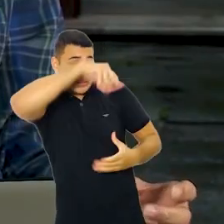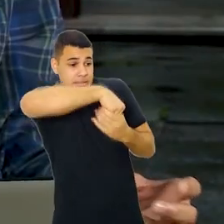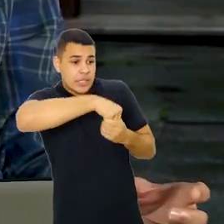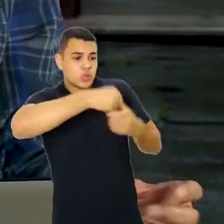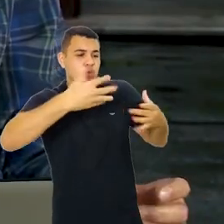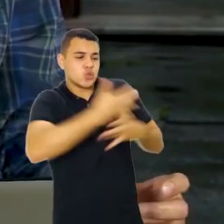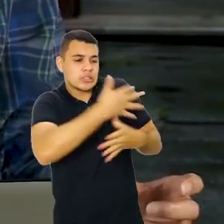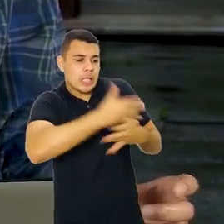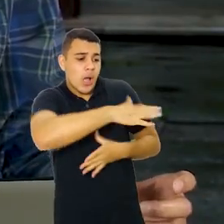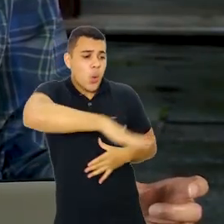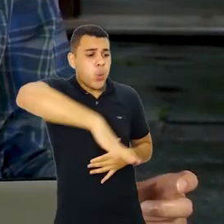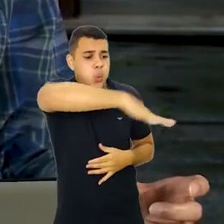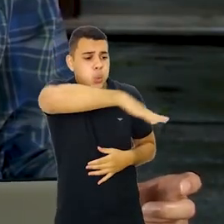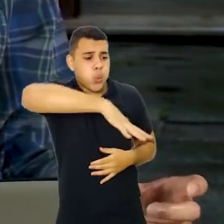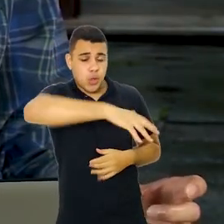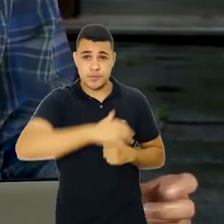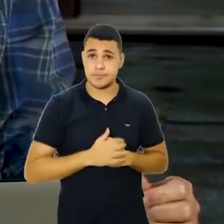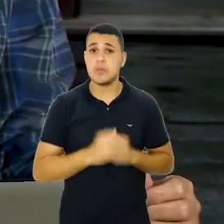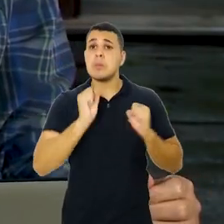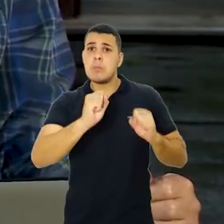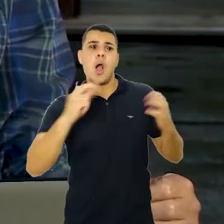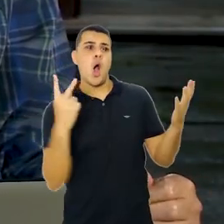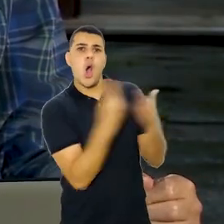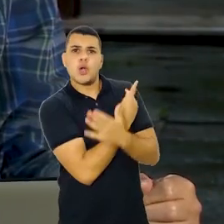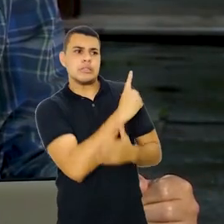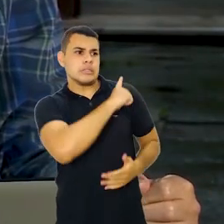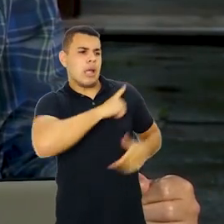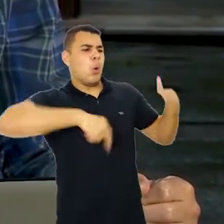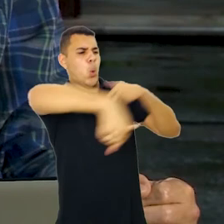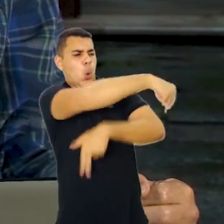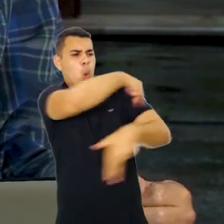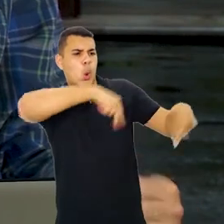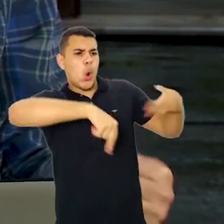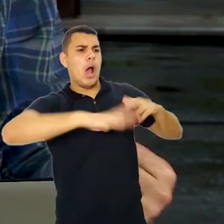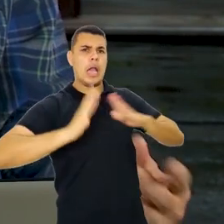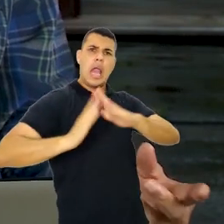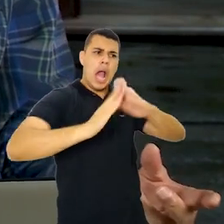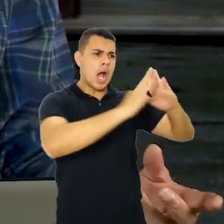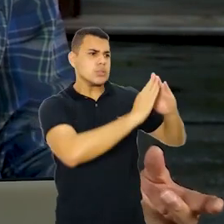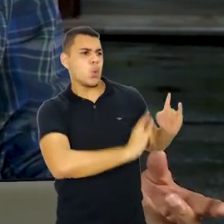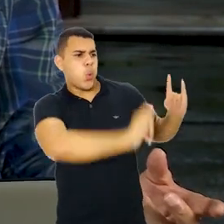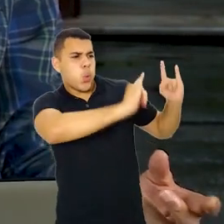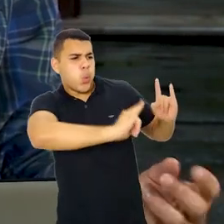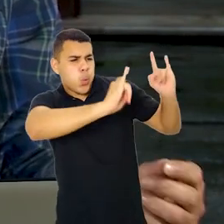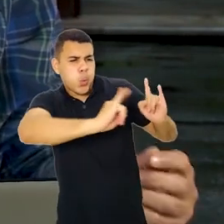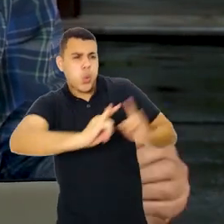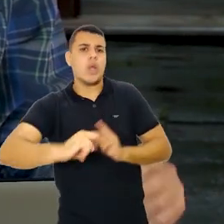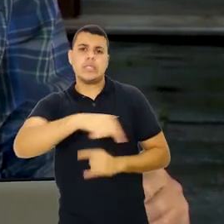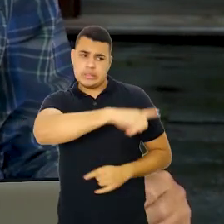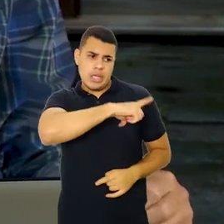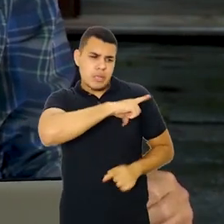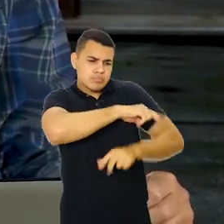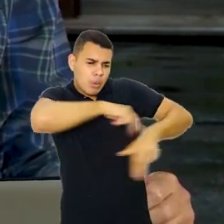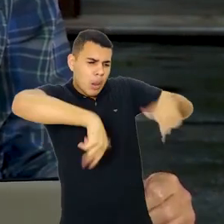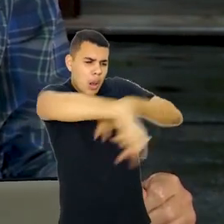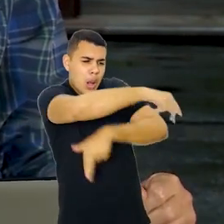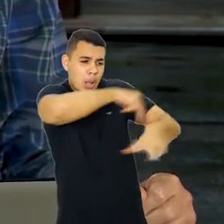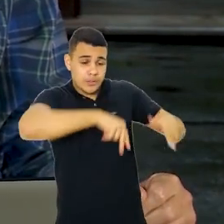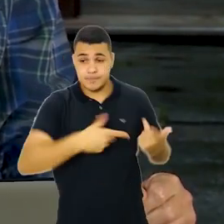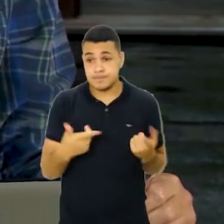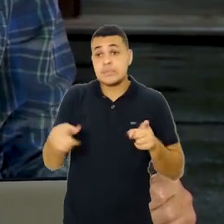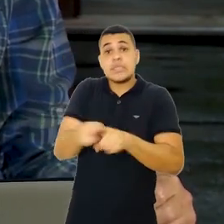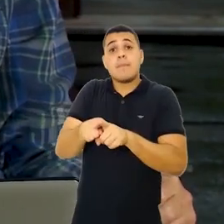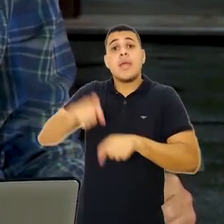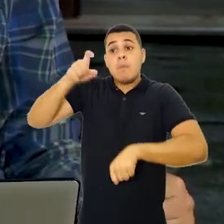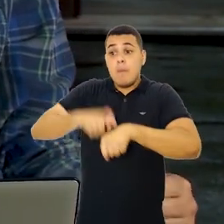da doença em algumas localidades, ela está em áreas com maior urbanização, com maior ou menor grau